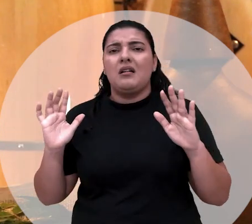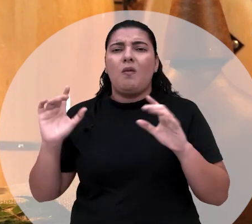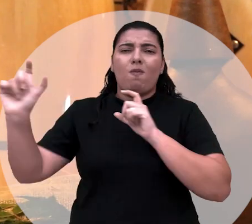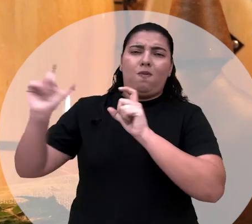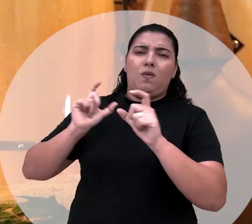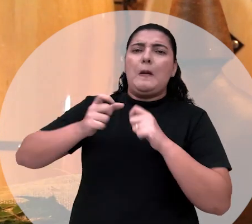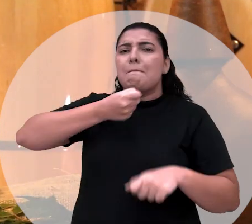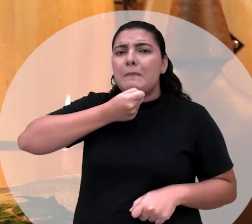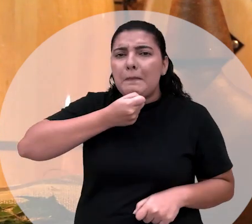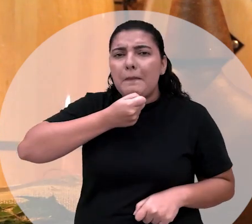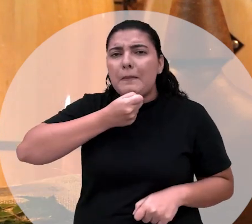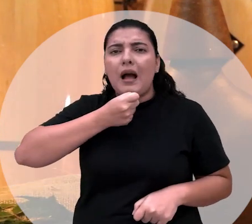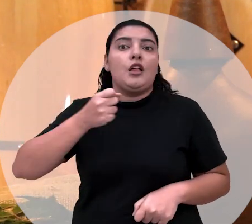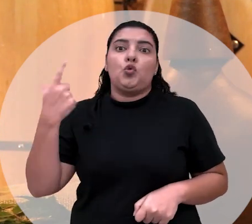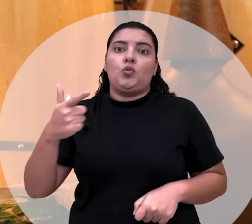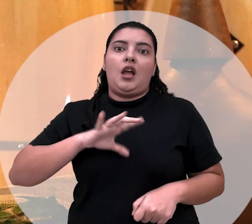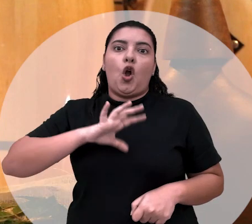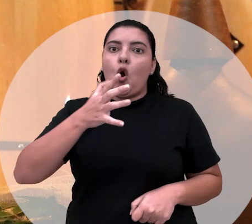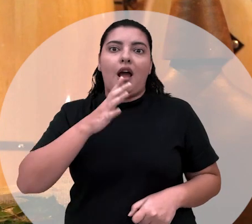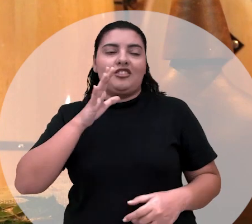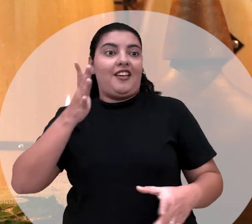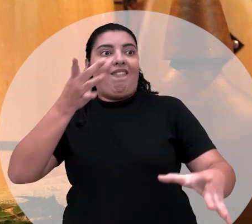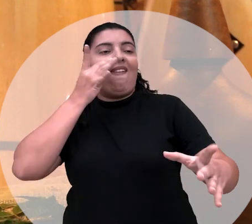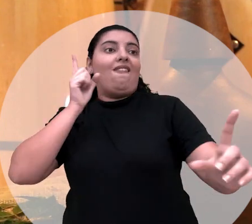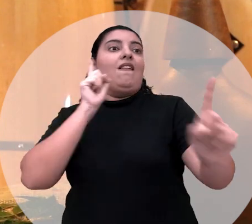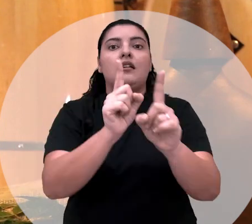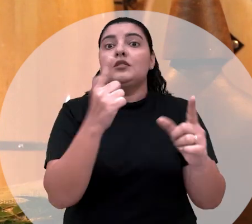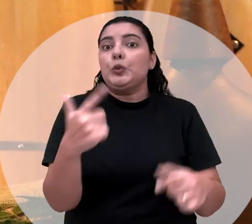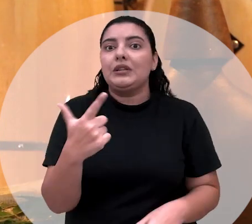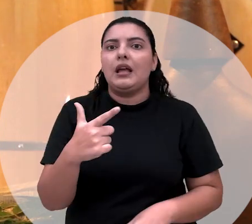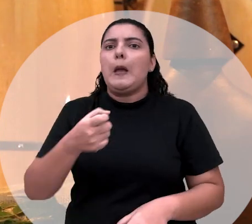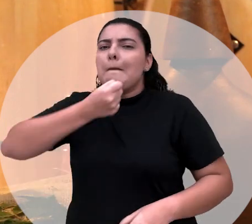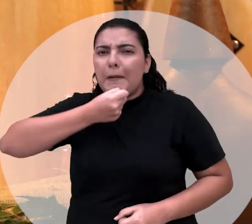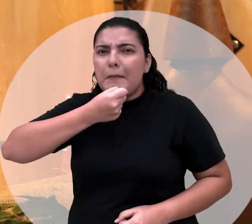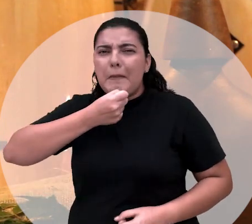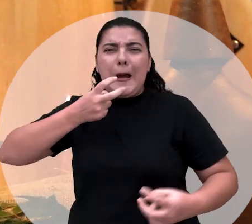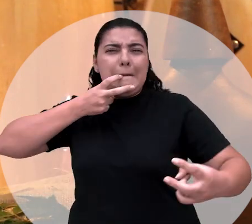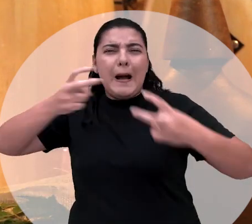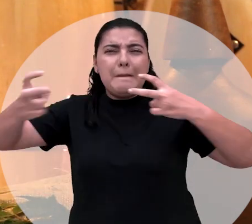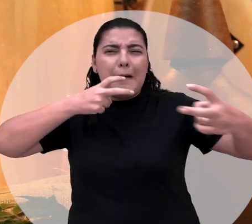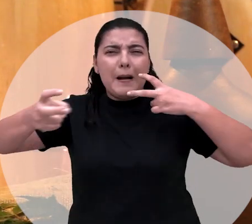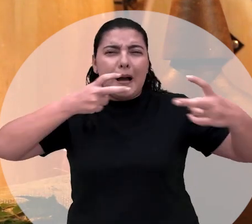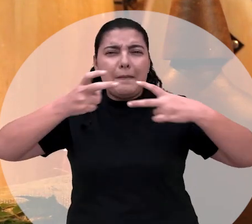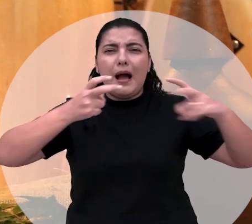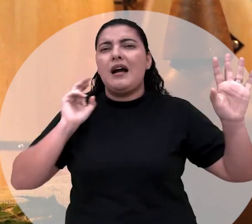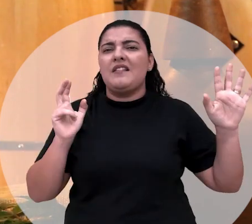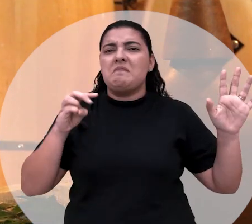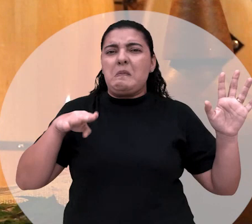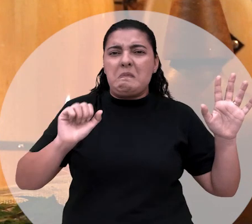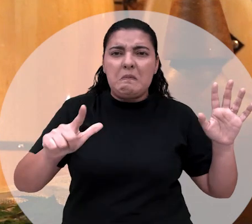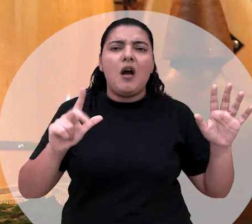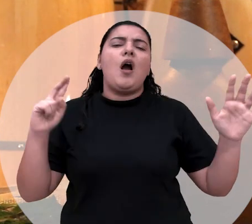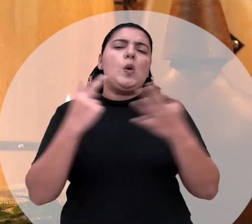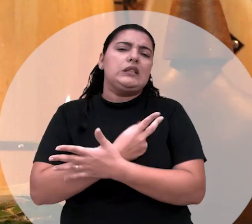microfone, porque eles não têm coragem de colhambar você pessoalmente. Então eles usam o microfone pra escoambar a identidade. Infelizmente,